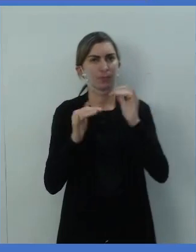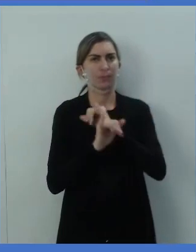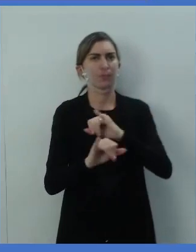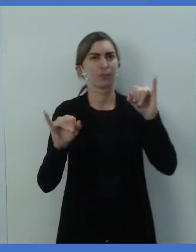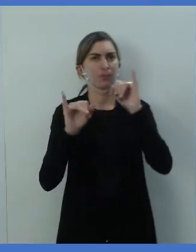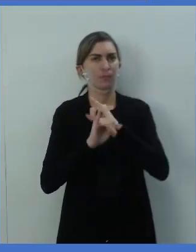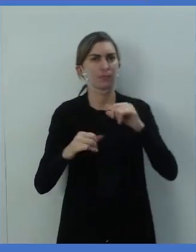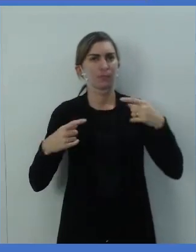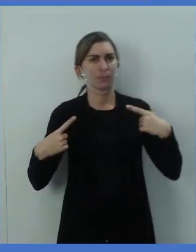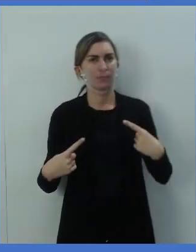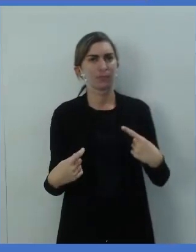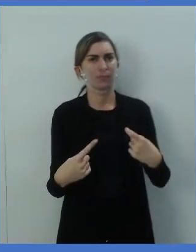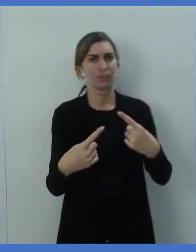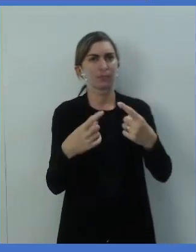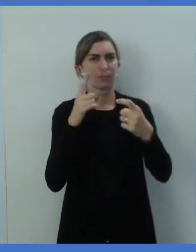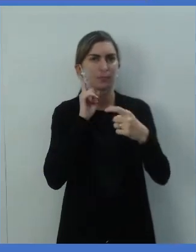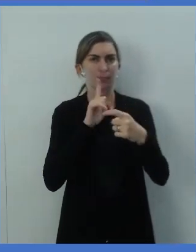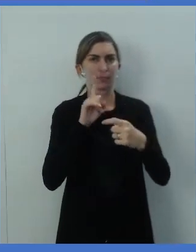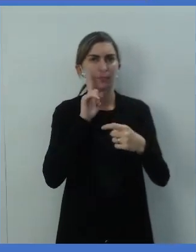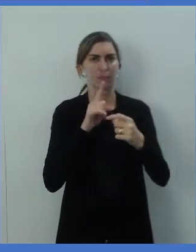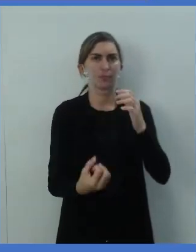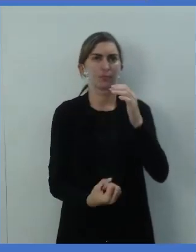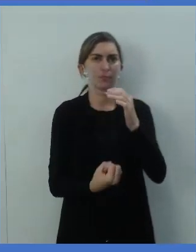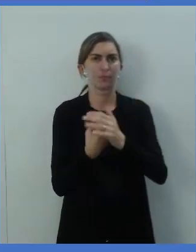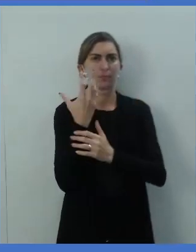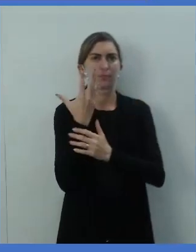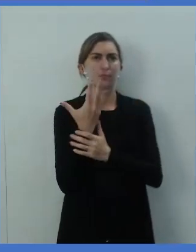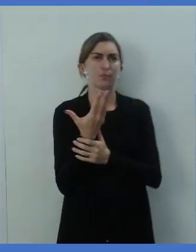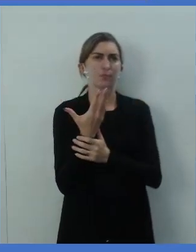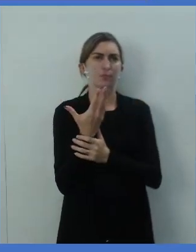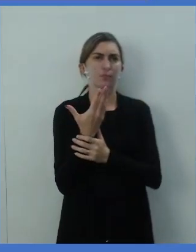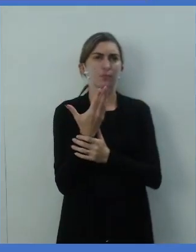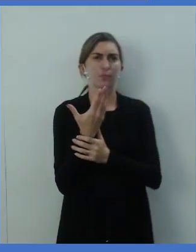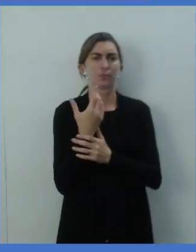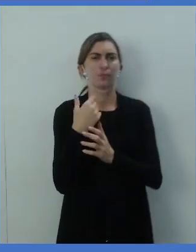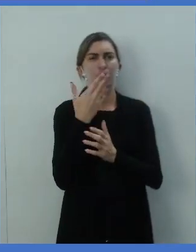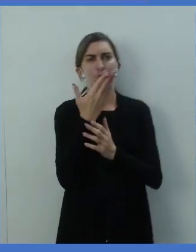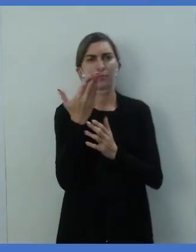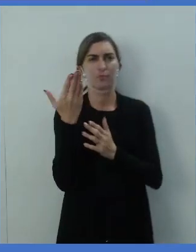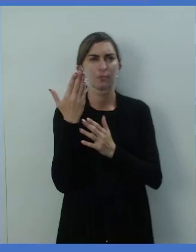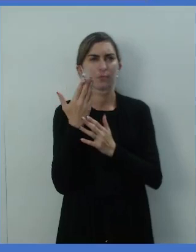guerra dos Estados Unidos criada por J. Howard